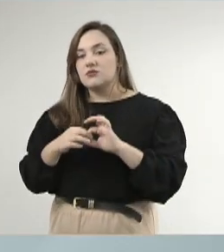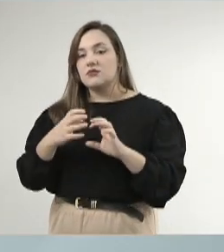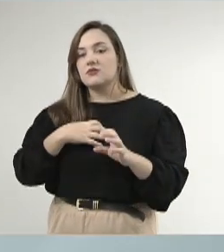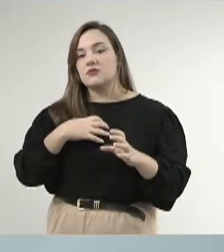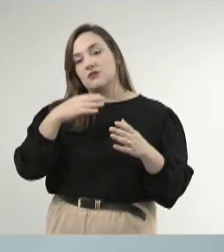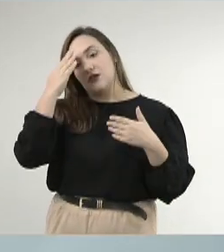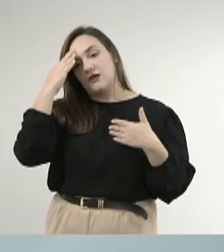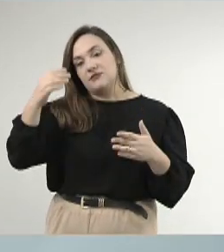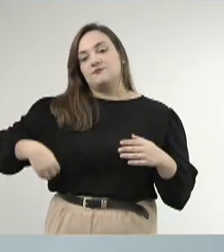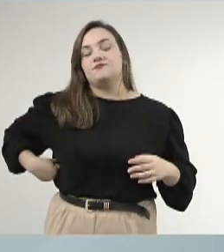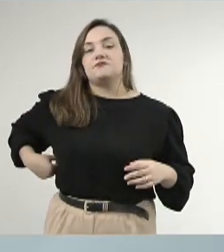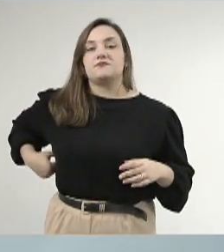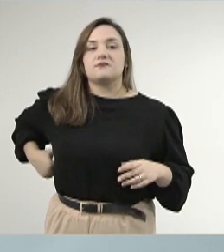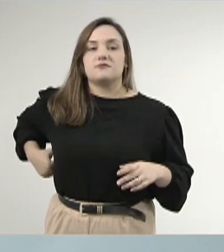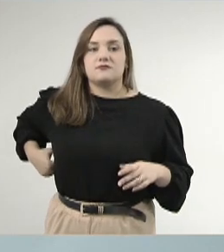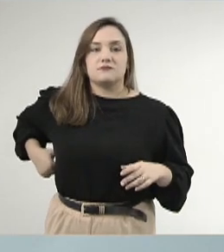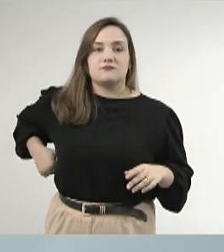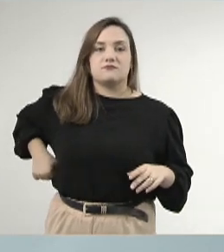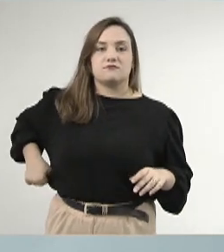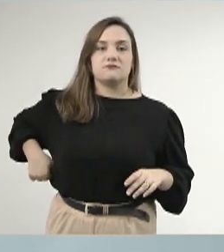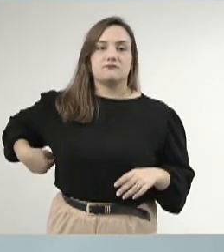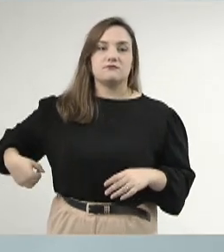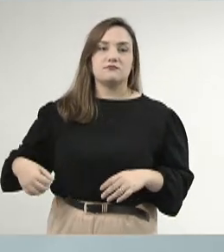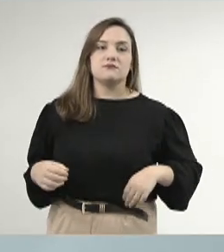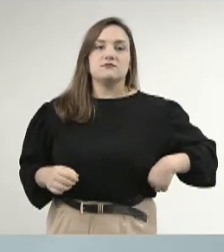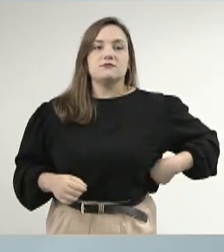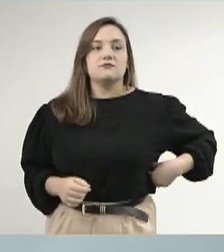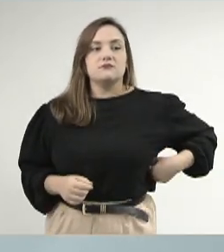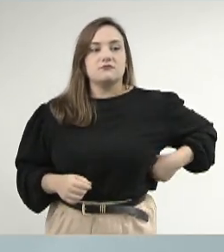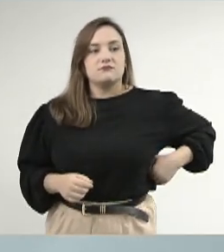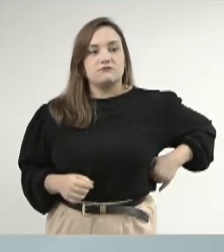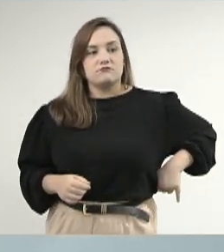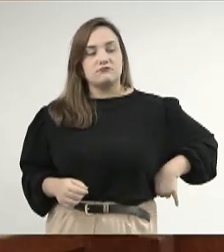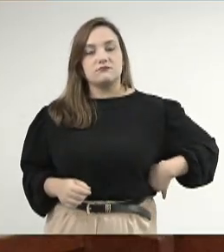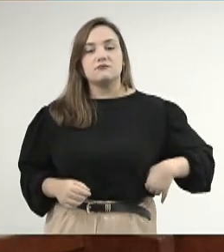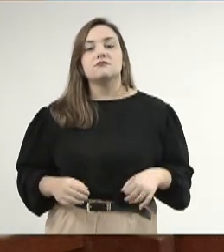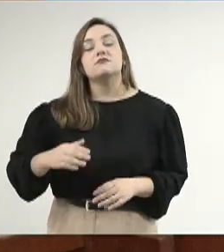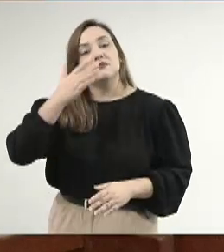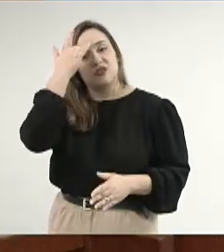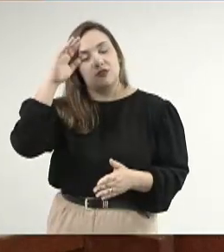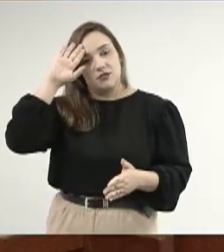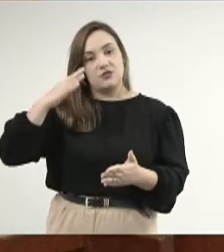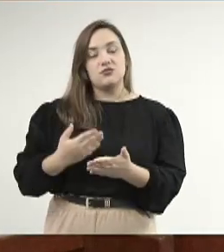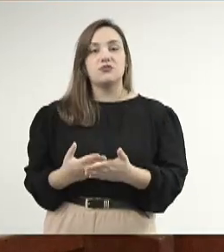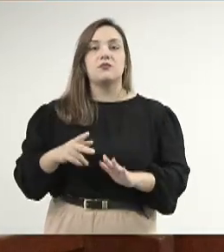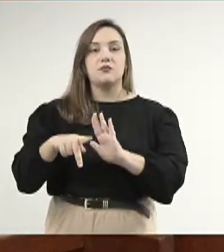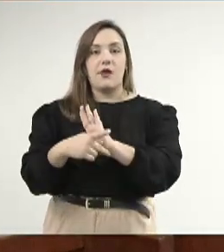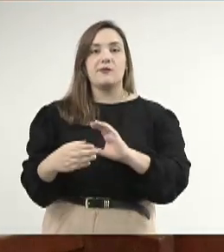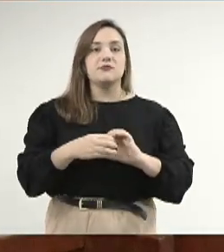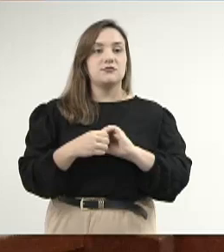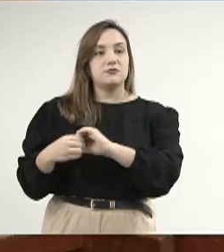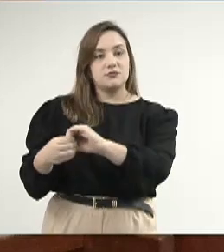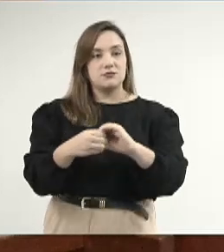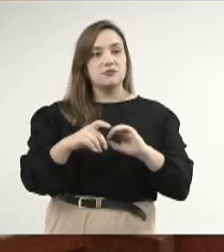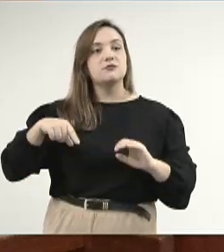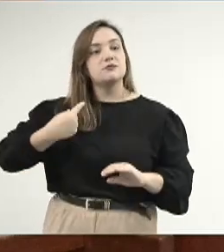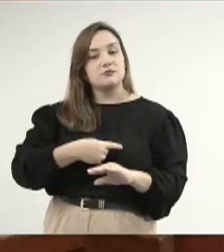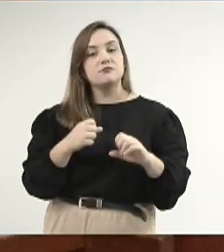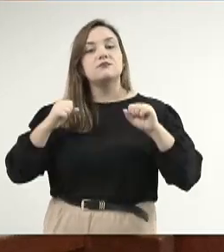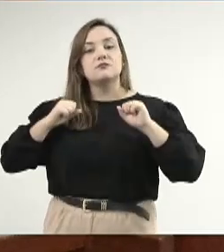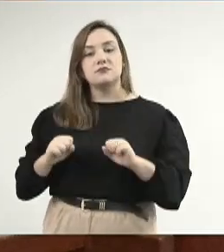Deus pela vida de todos aqueles que acreditaram que, através do cooperativismo, nós podemos, sim,